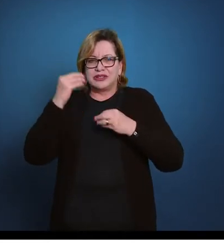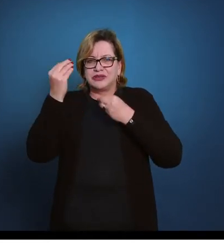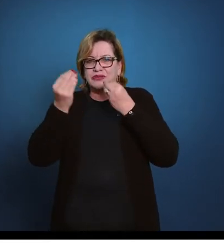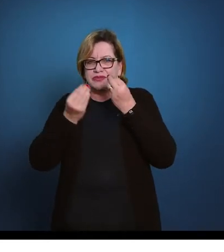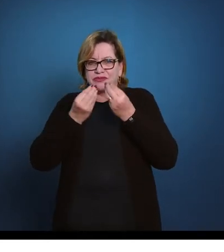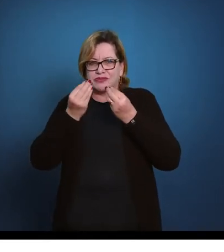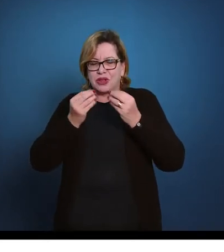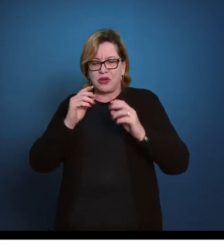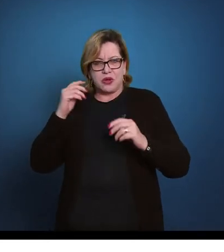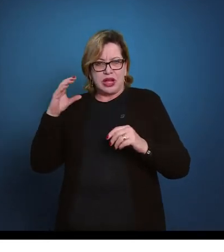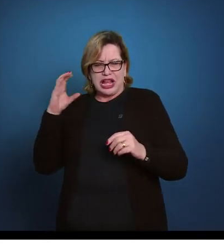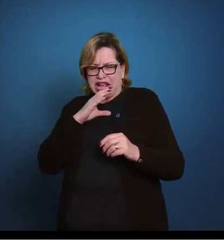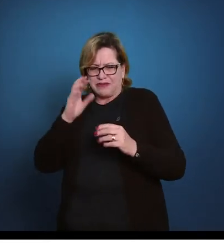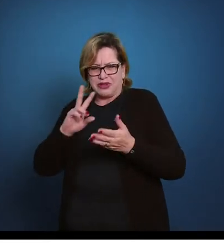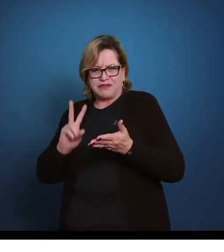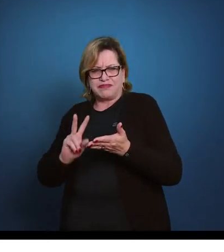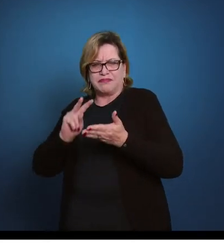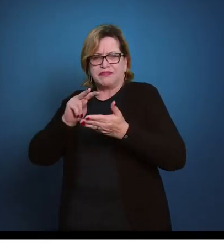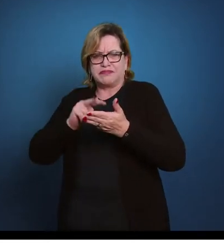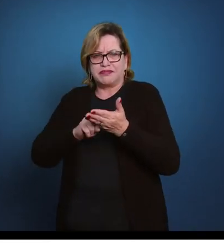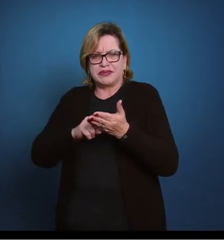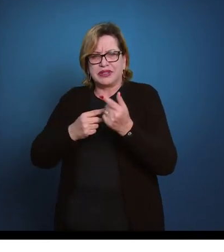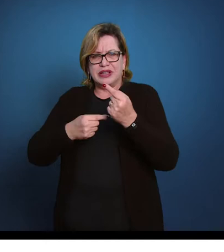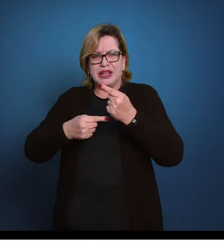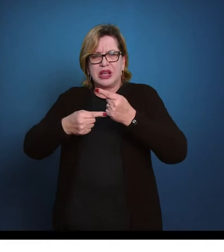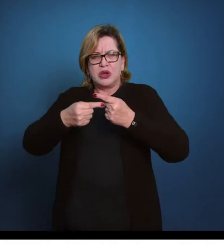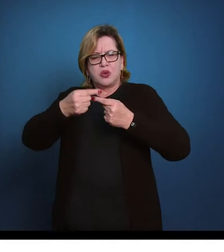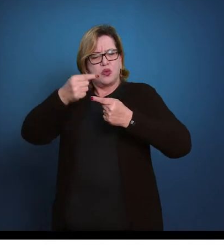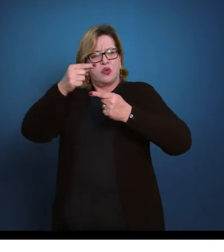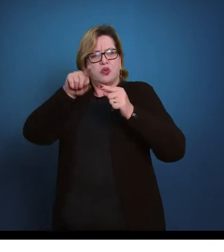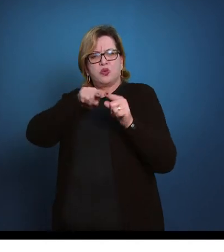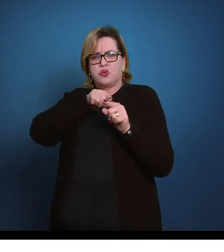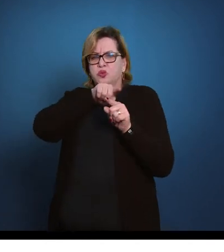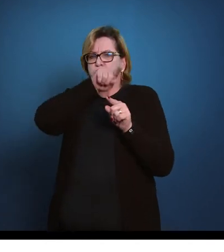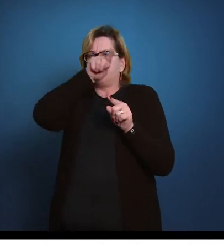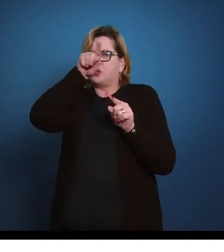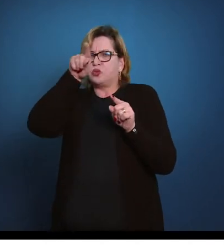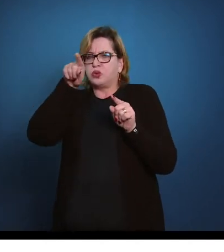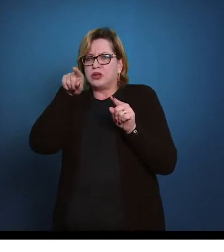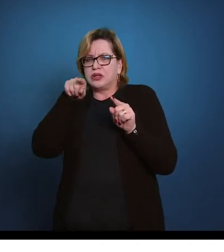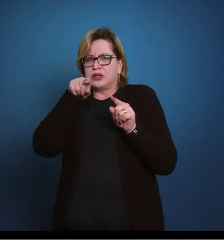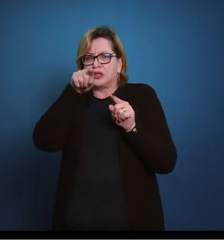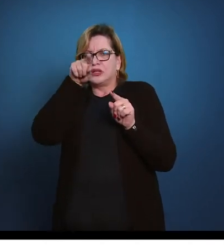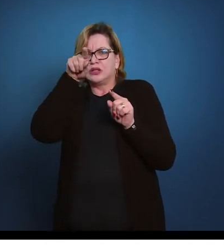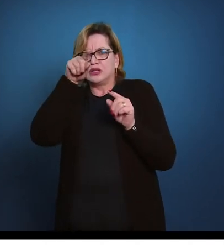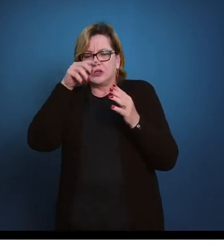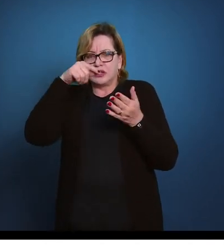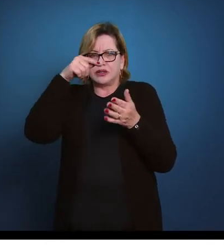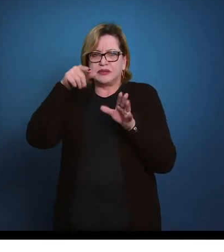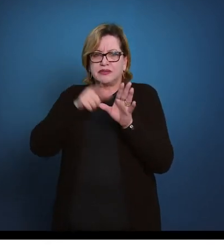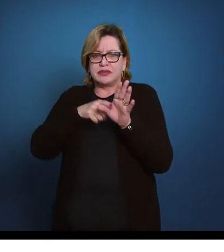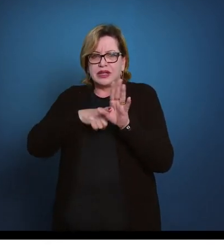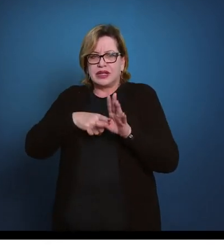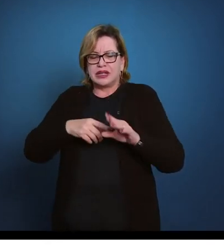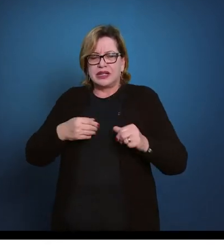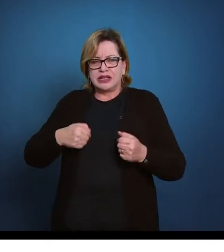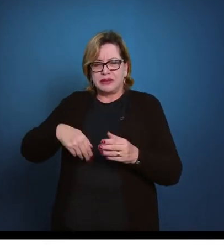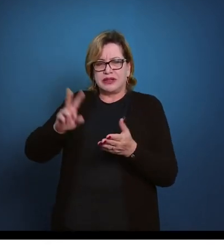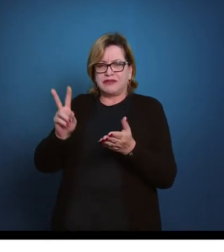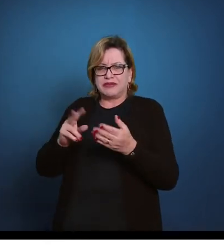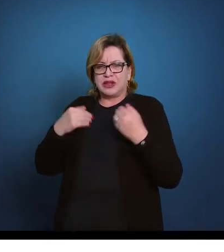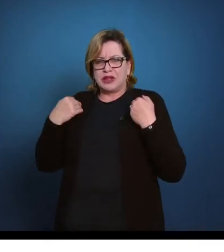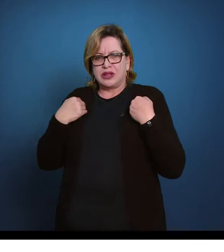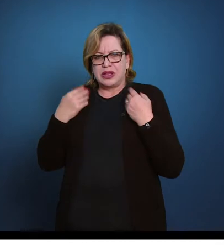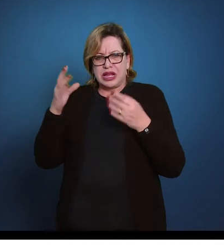grande impulsão, em que o executante vai conseguir tocar os pés no chão e erguer o tronco